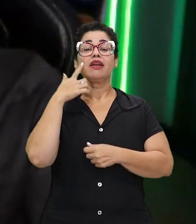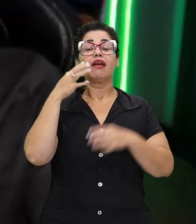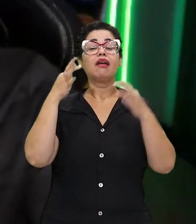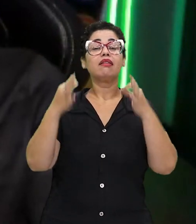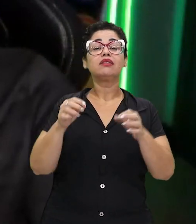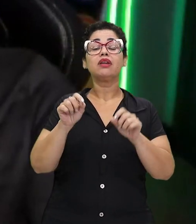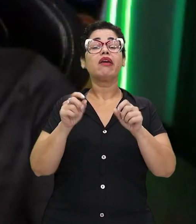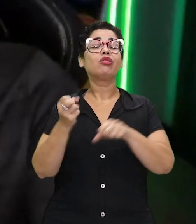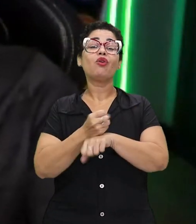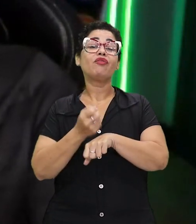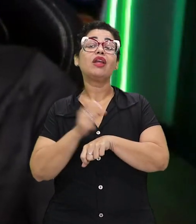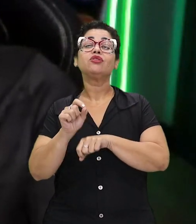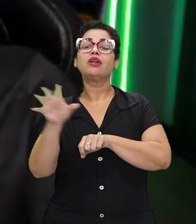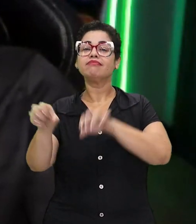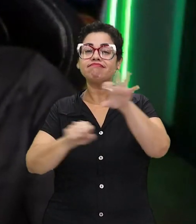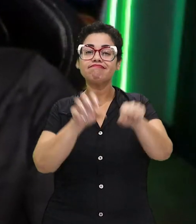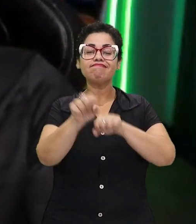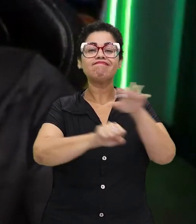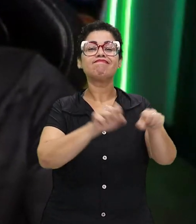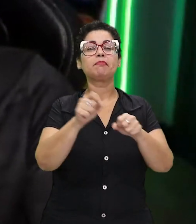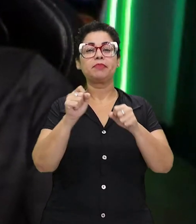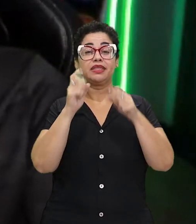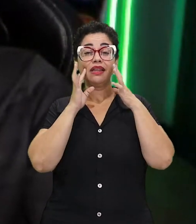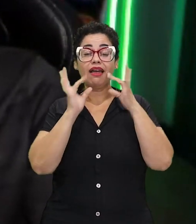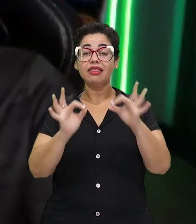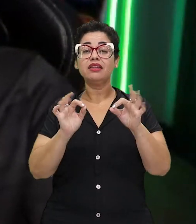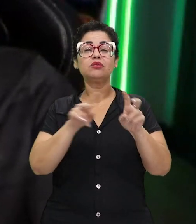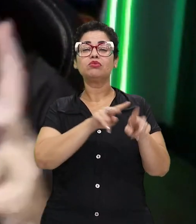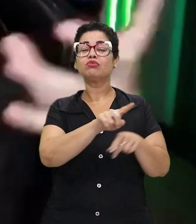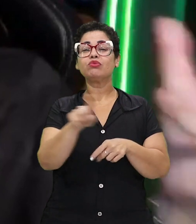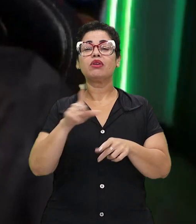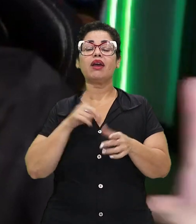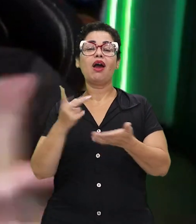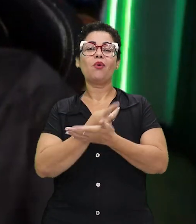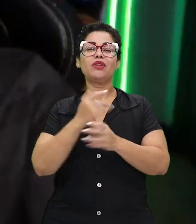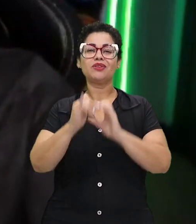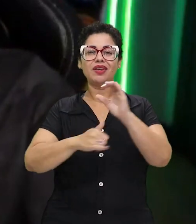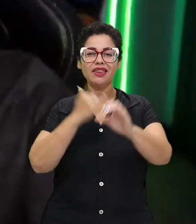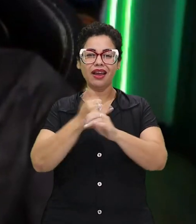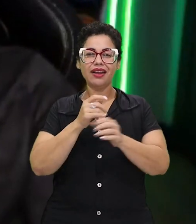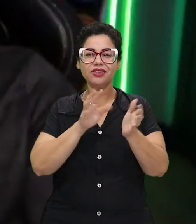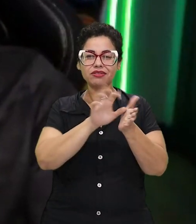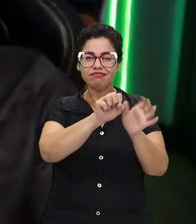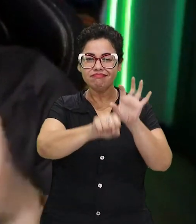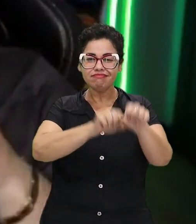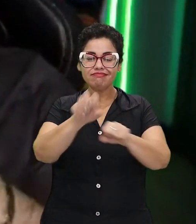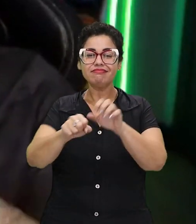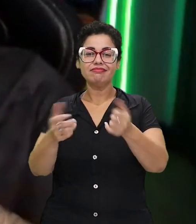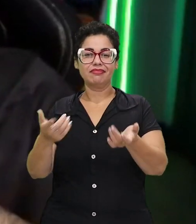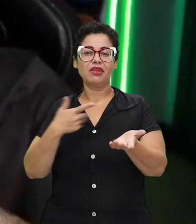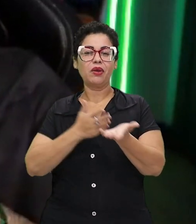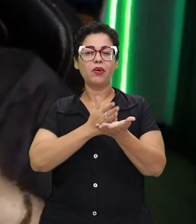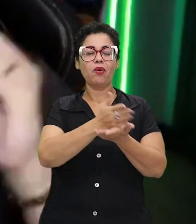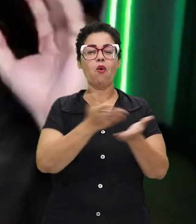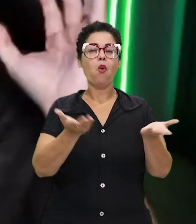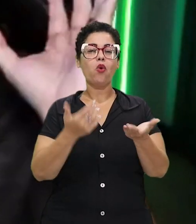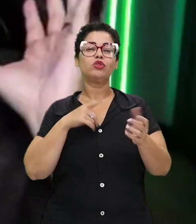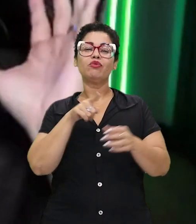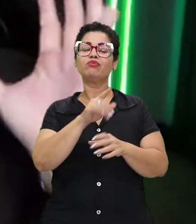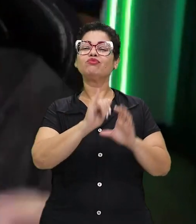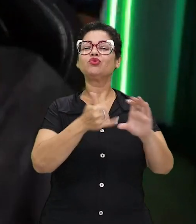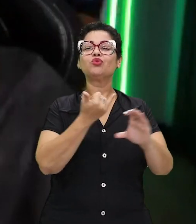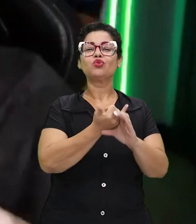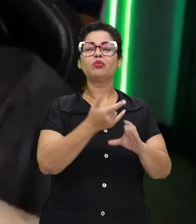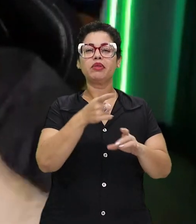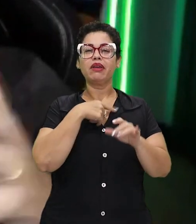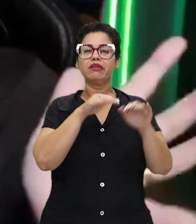estar antenado nas novidades. É sempre importante estar antenado no que está acontecendo no momento. e seguir a linha. Pô, hoje eu estou